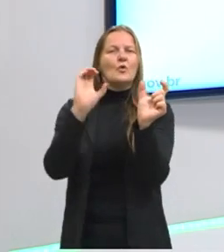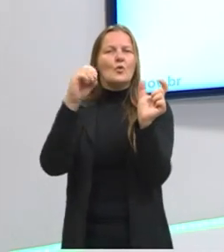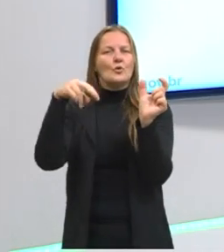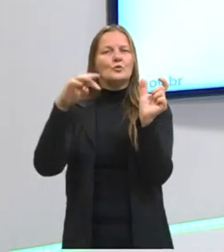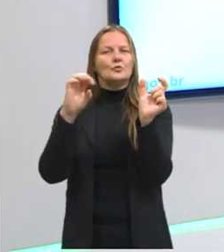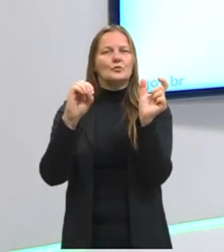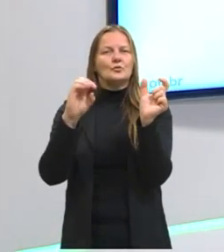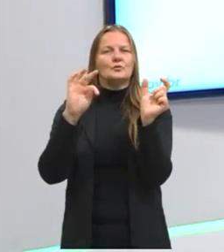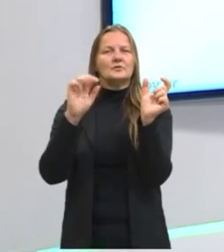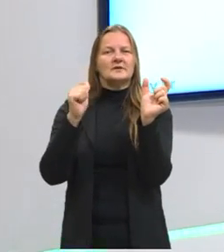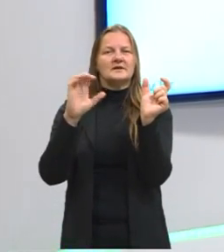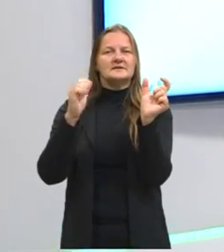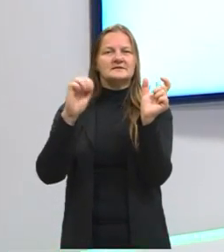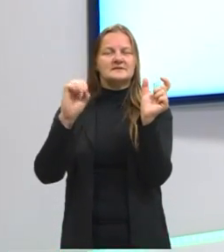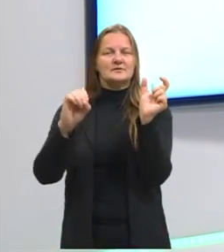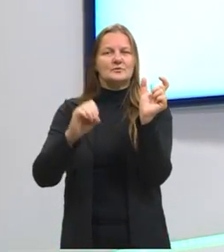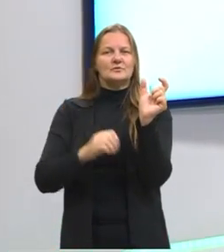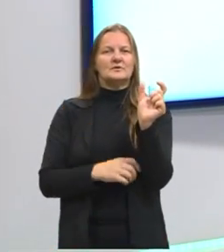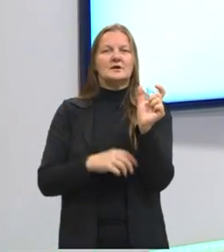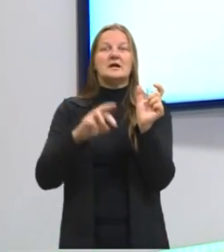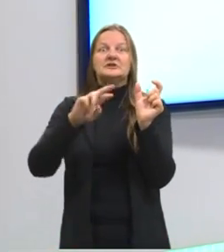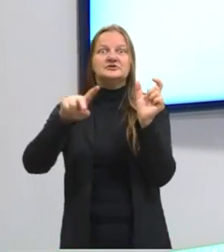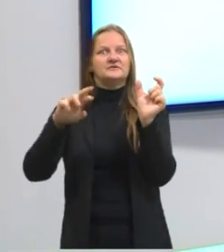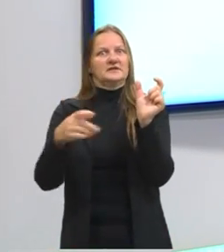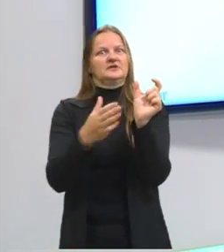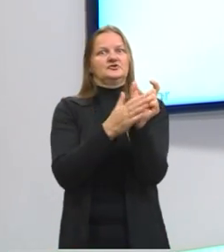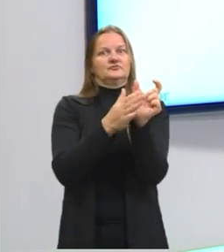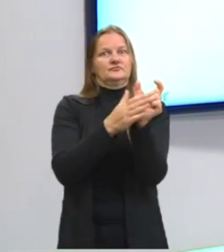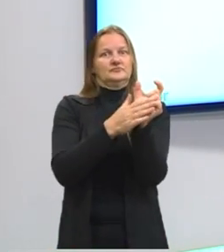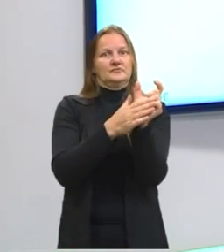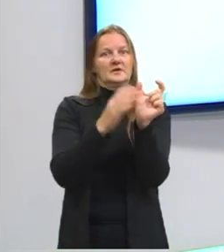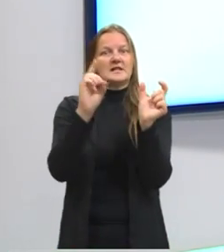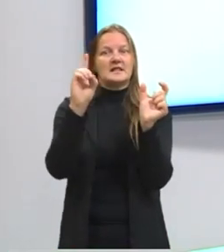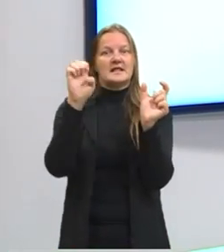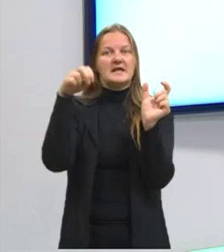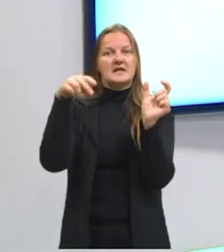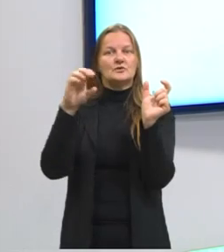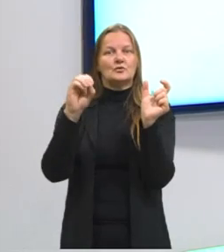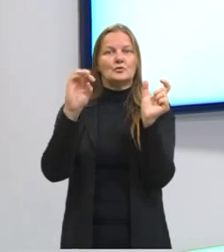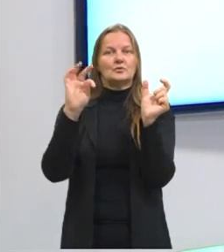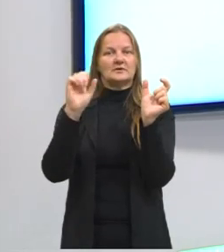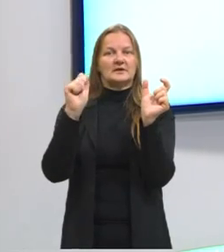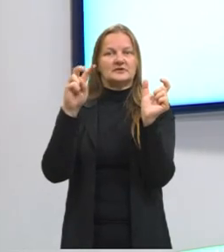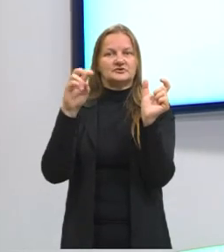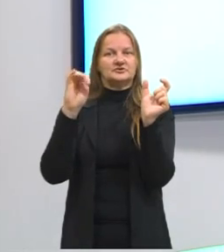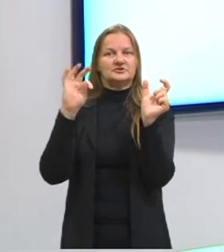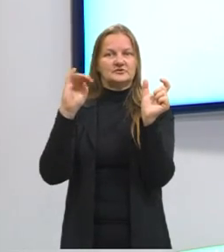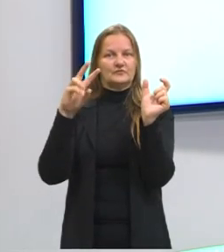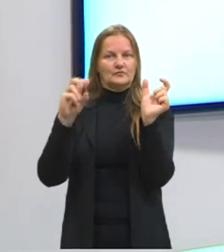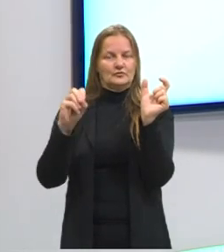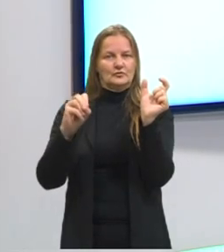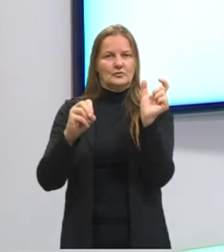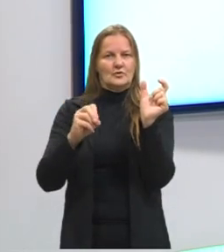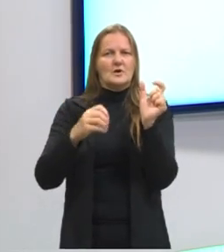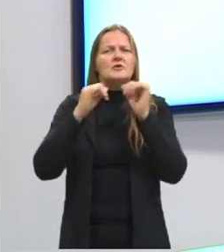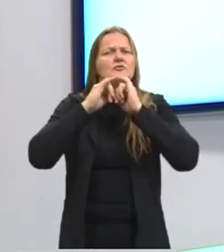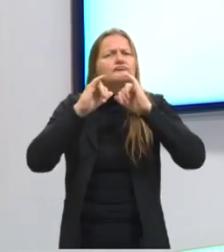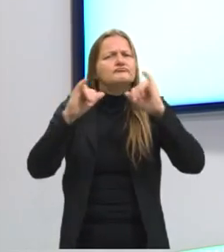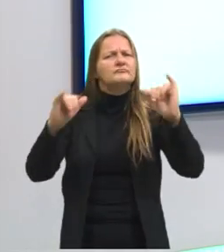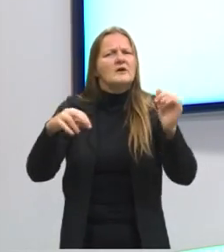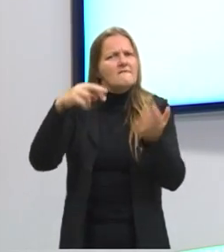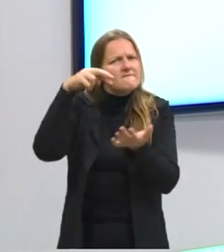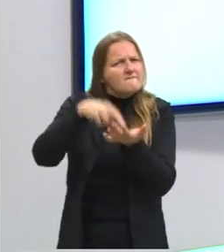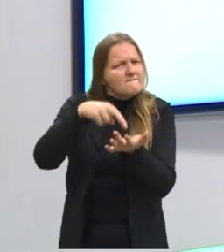que difere do sentido denotativo, que é o que nós encontramos nos textos periodísticos, que é o sentido